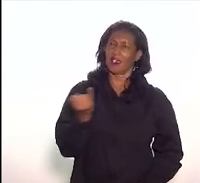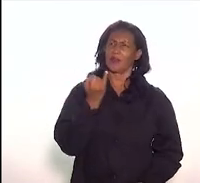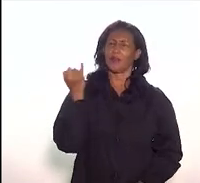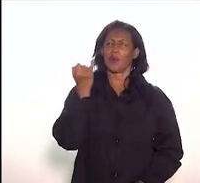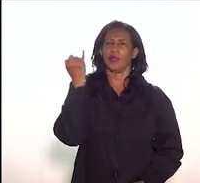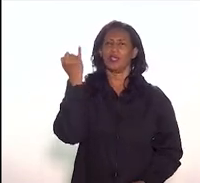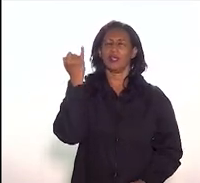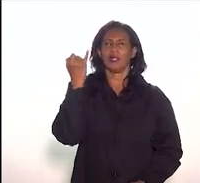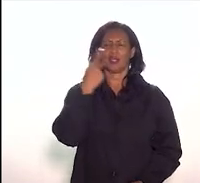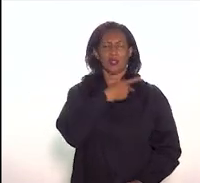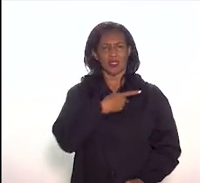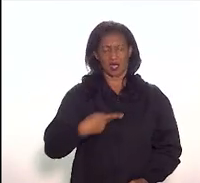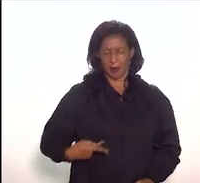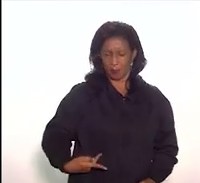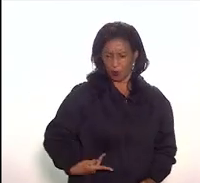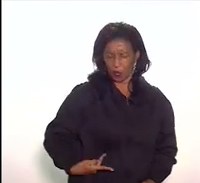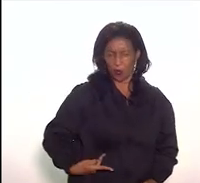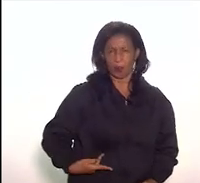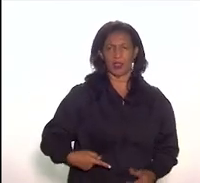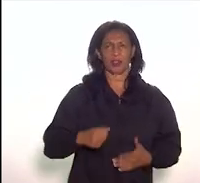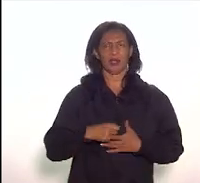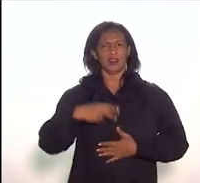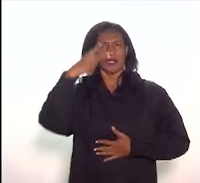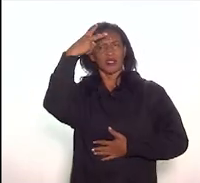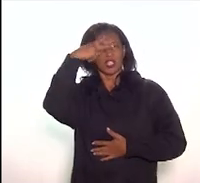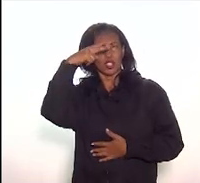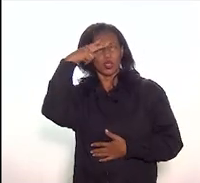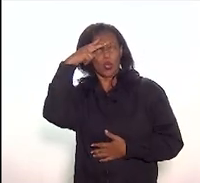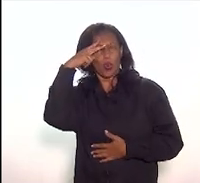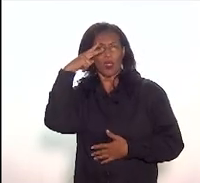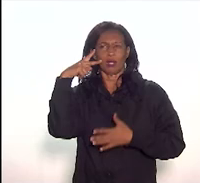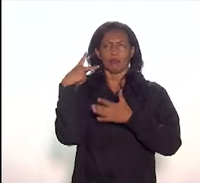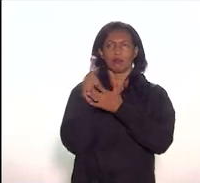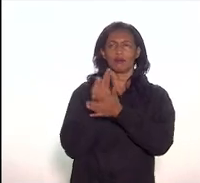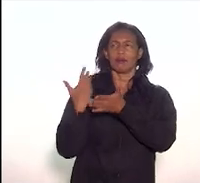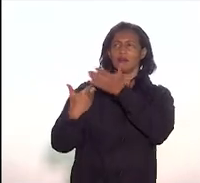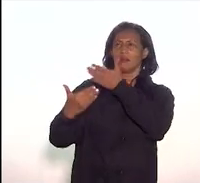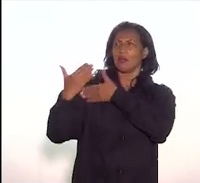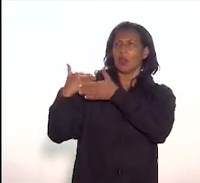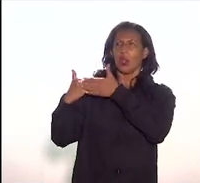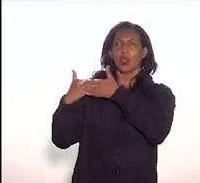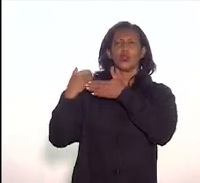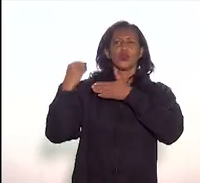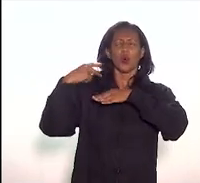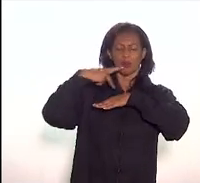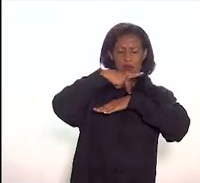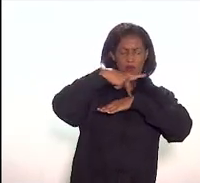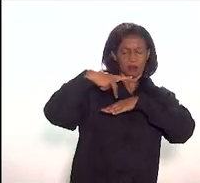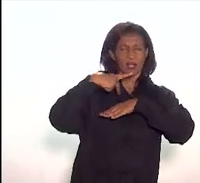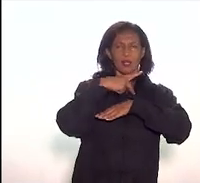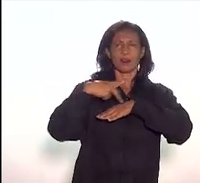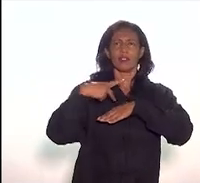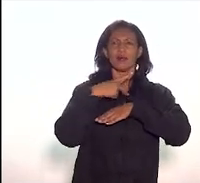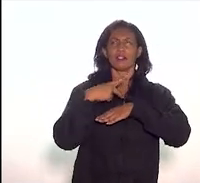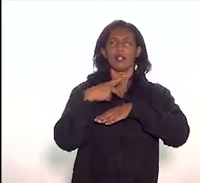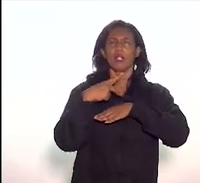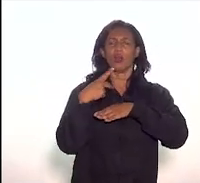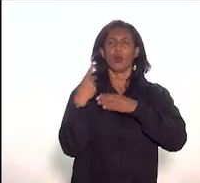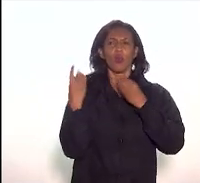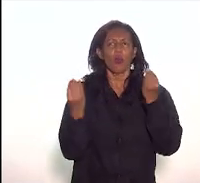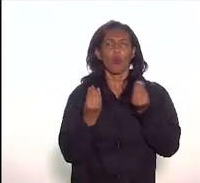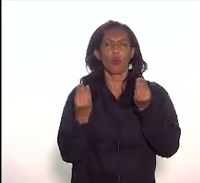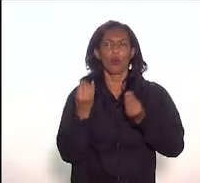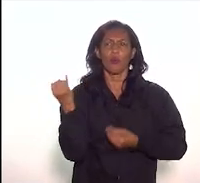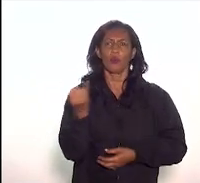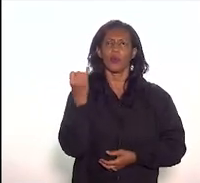República, o legado que os positivistas deixaram enquanto nação. Isso daí tem que ser lembrado. Então,